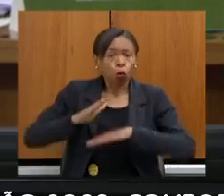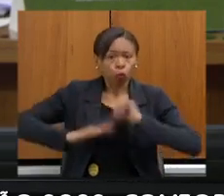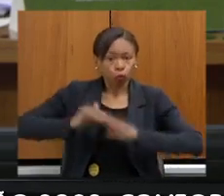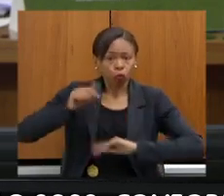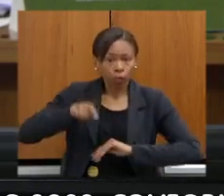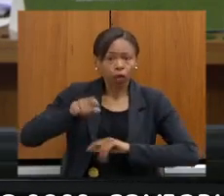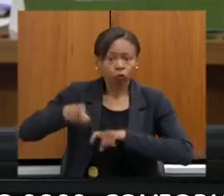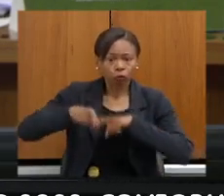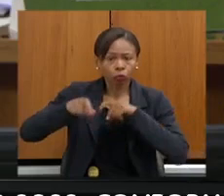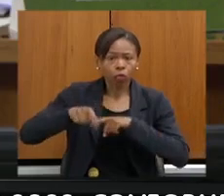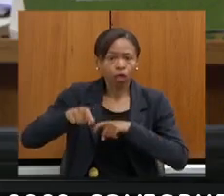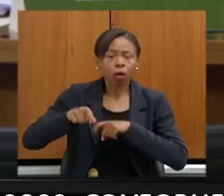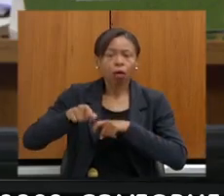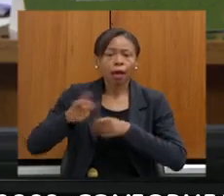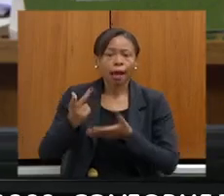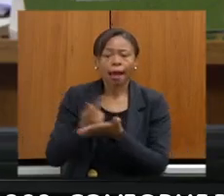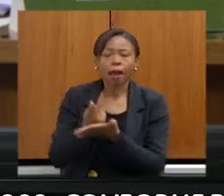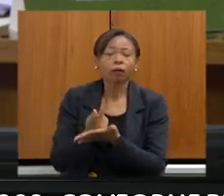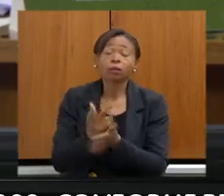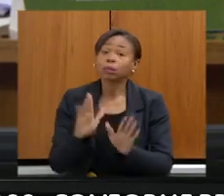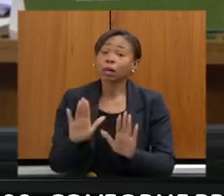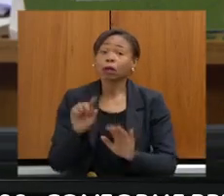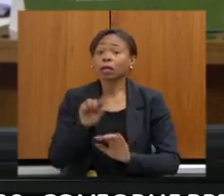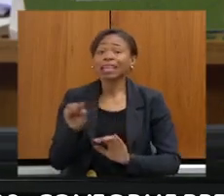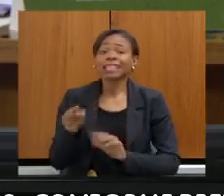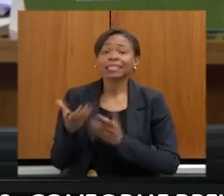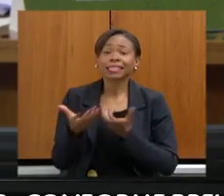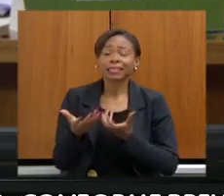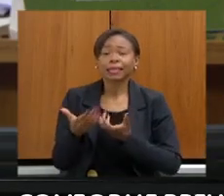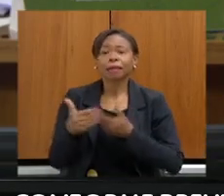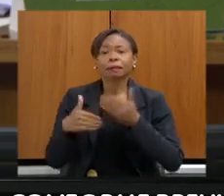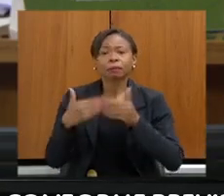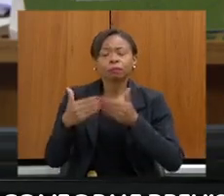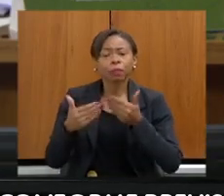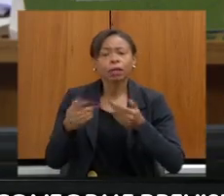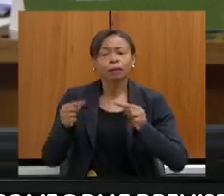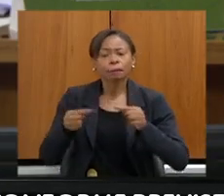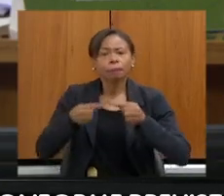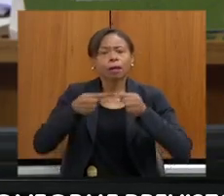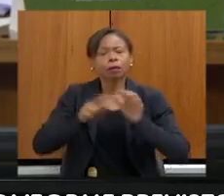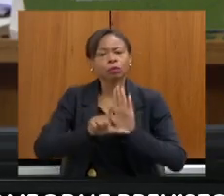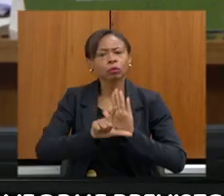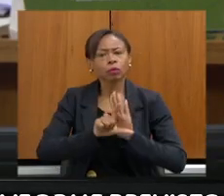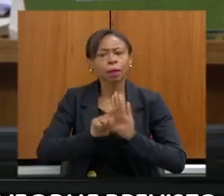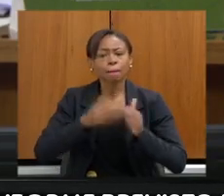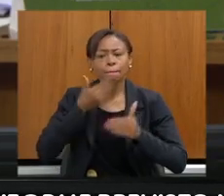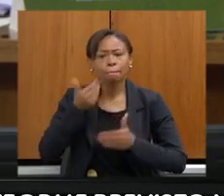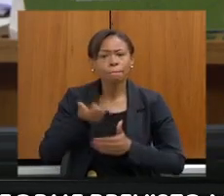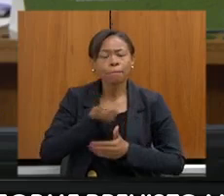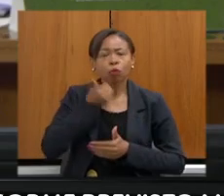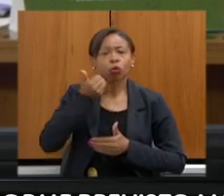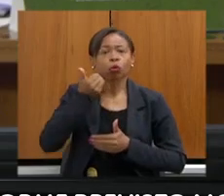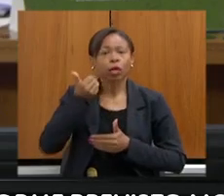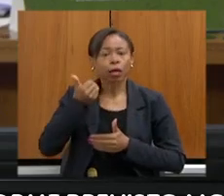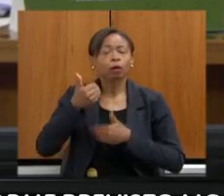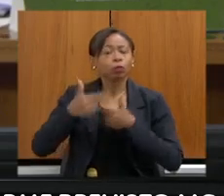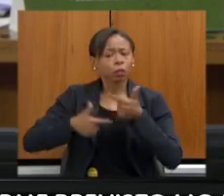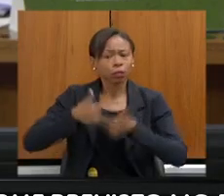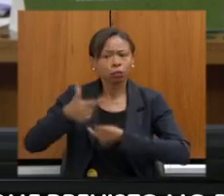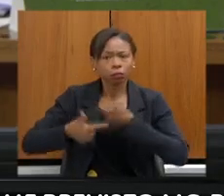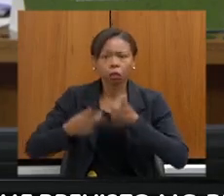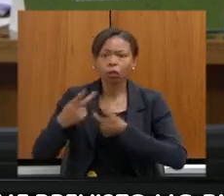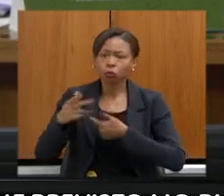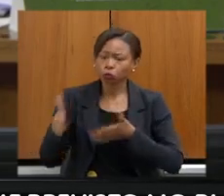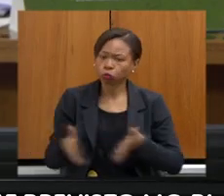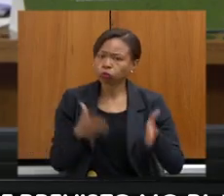dia buscado formas de melhorar o seu desempenho, a sua produção em menor área possível, e quando a gente